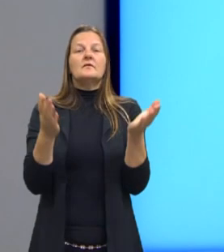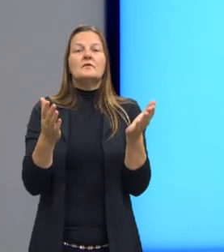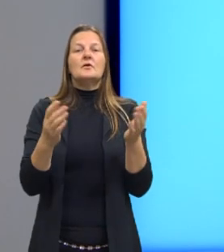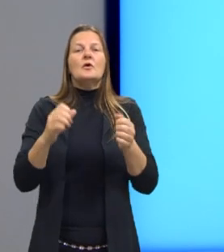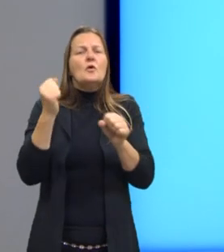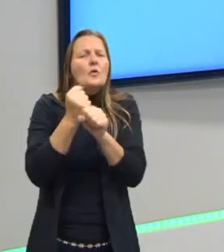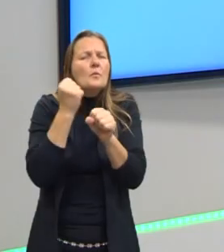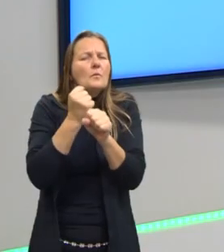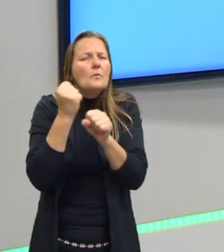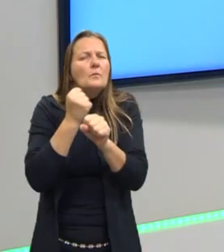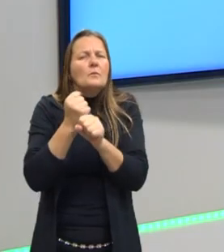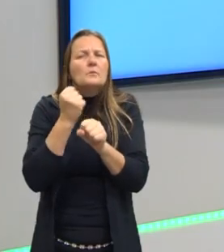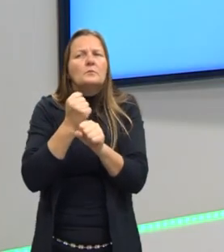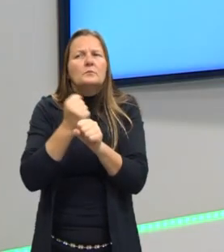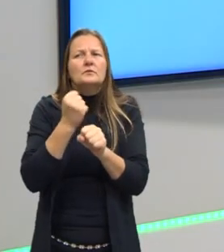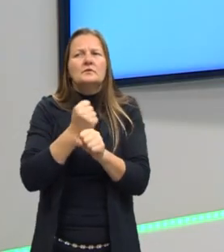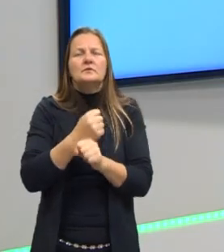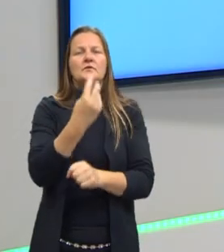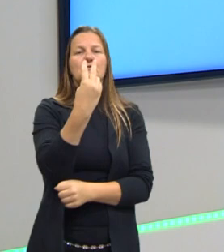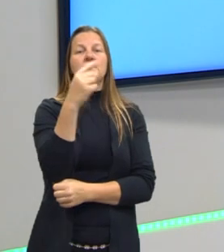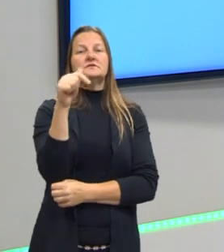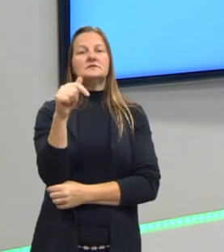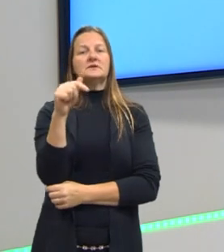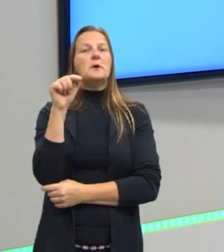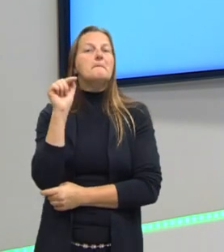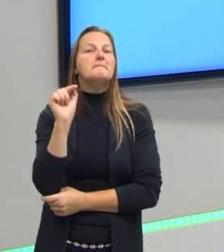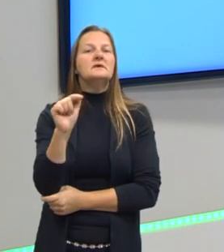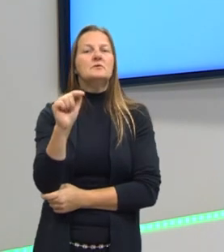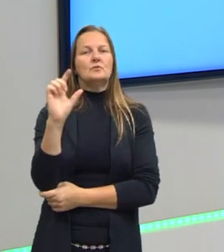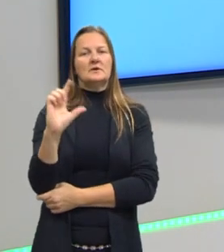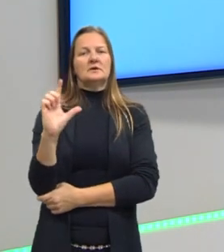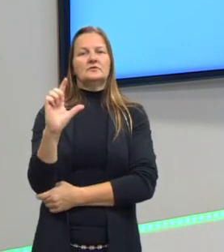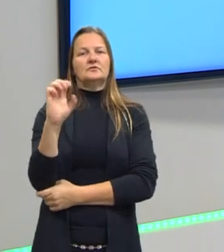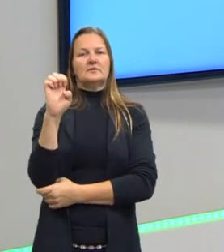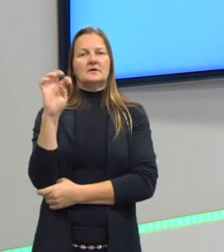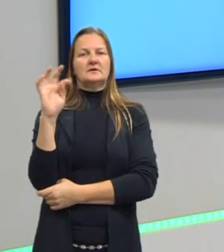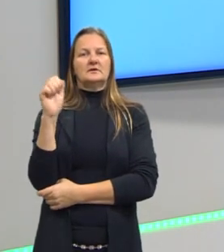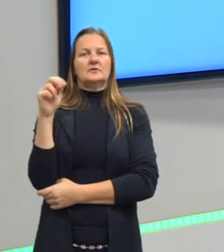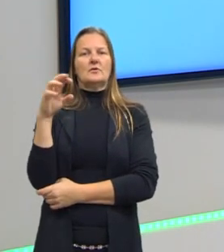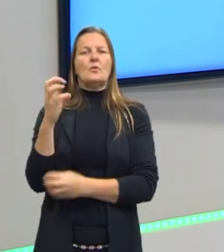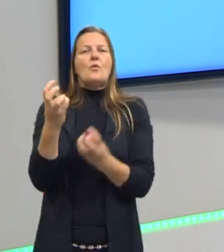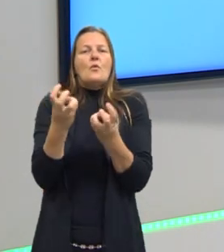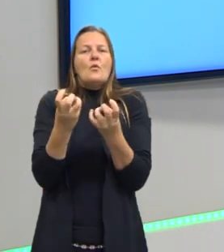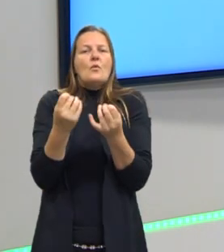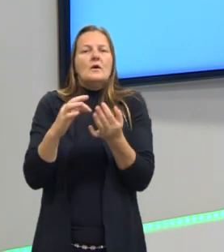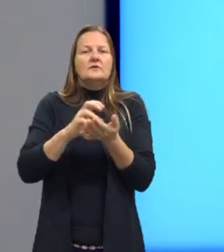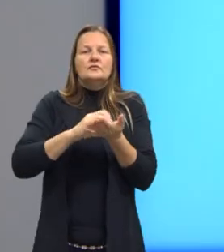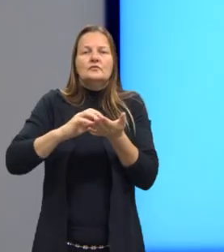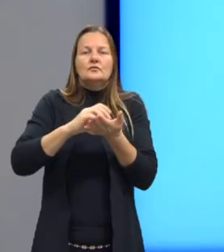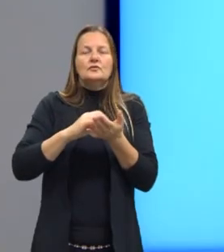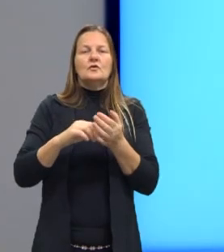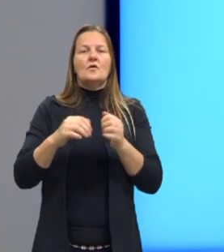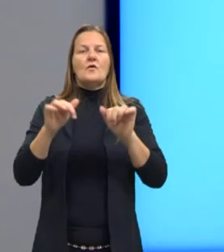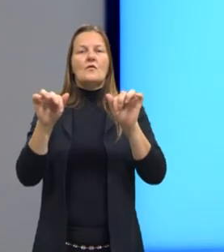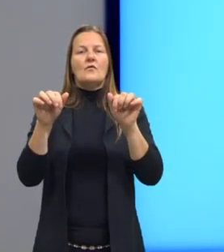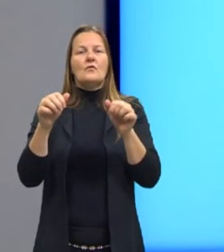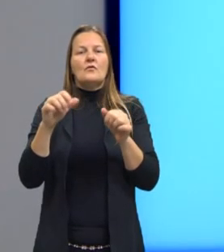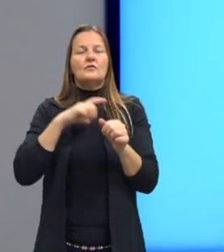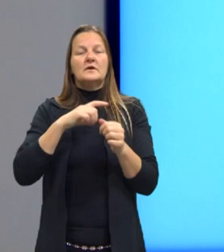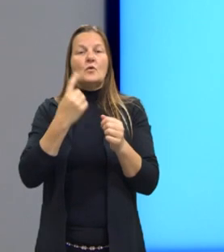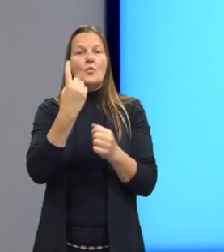na produção, se eu produzo 27 mil litros de etanol, a quantidade total de fósforo em